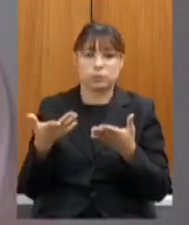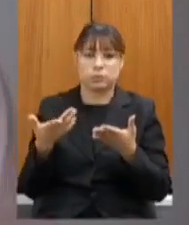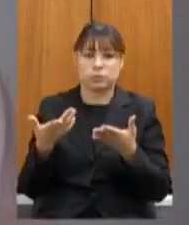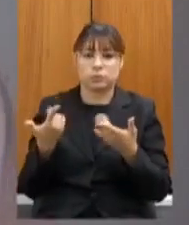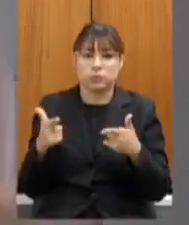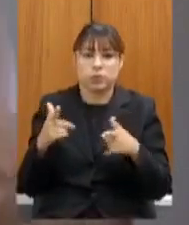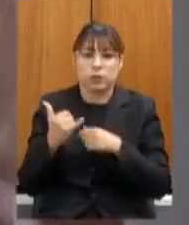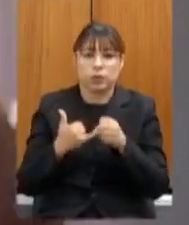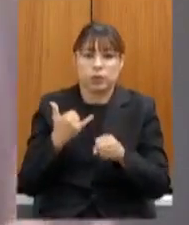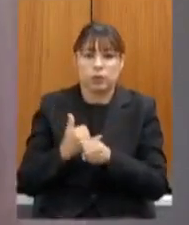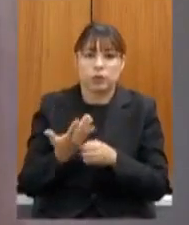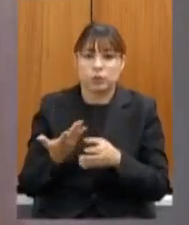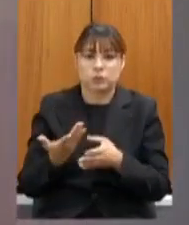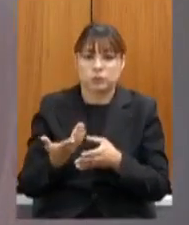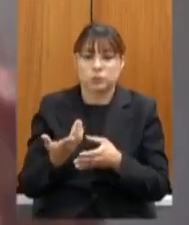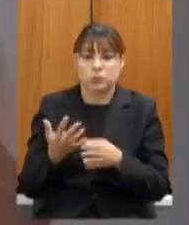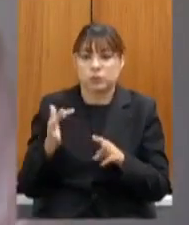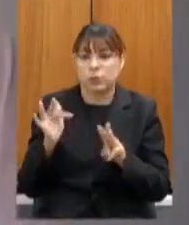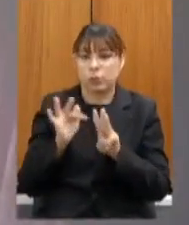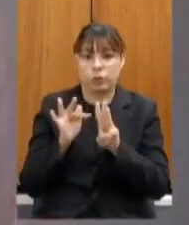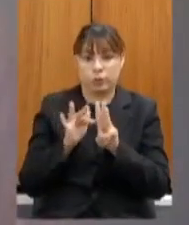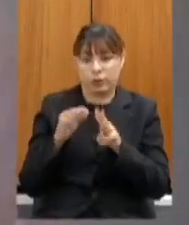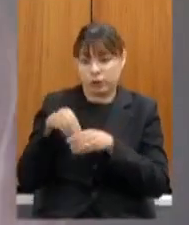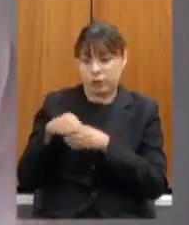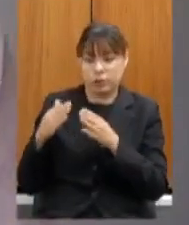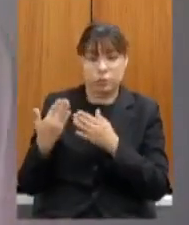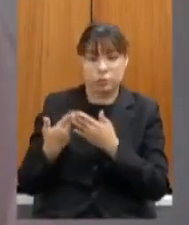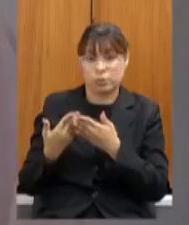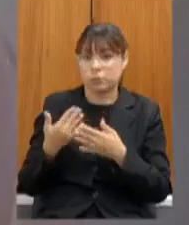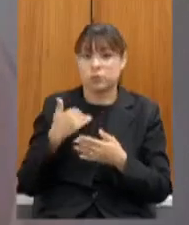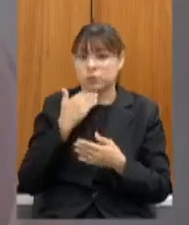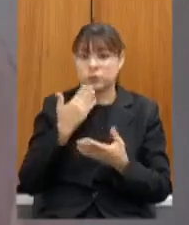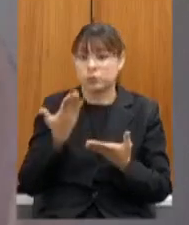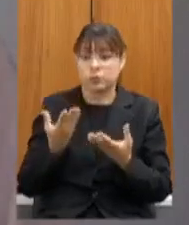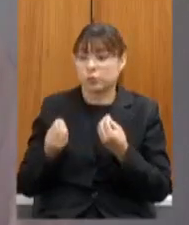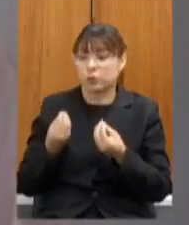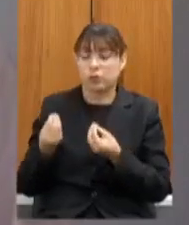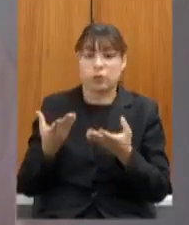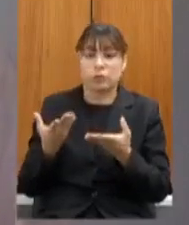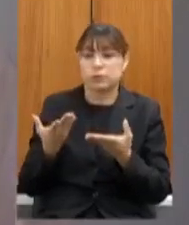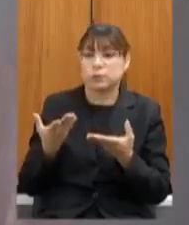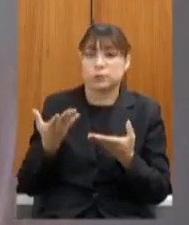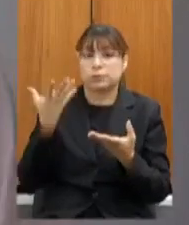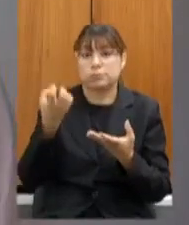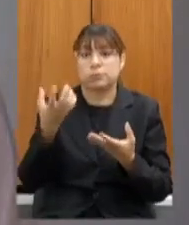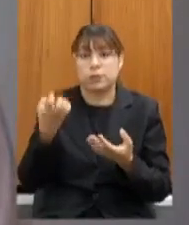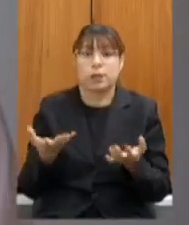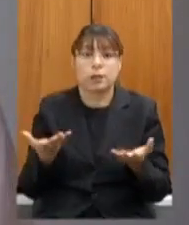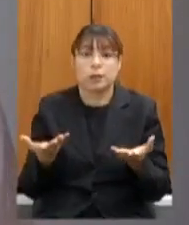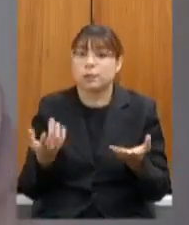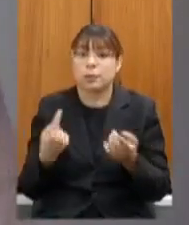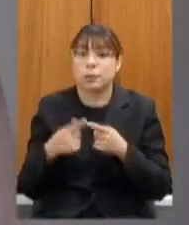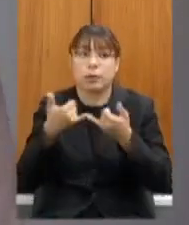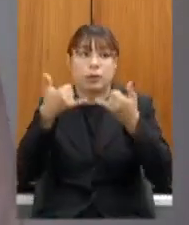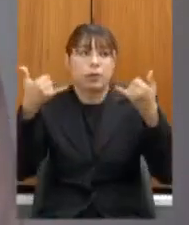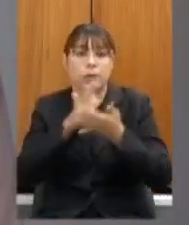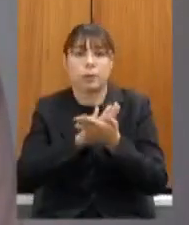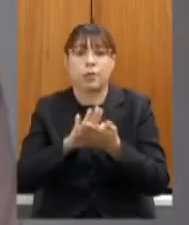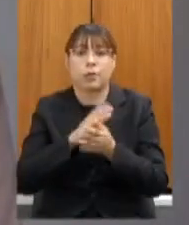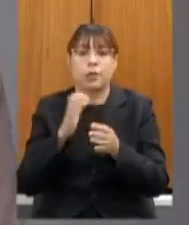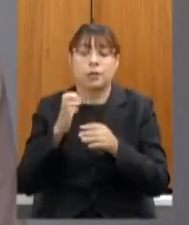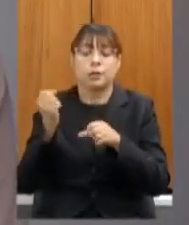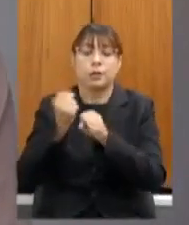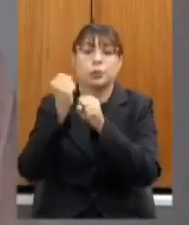serviço e nem instalar o Wi-Fi na escola porque ele vai se alimentar do como então a gente vem nesse esforço agora deputado